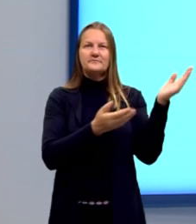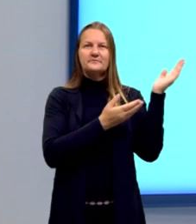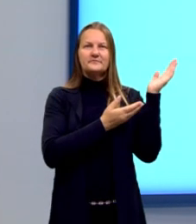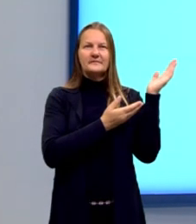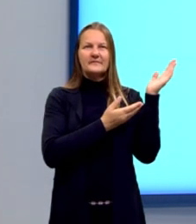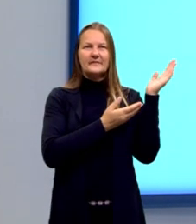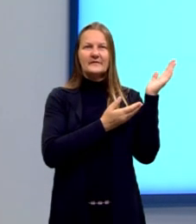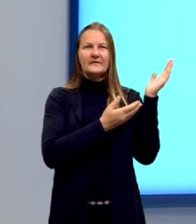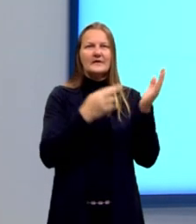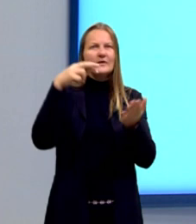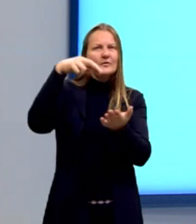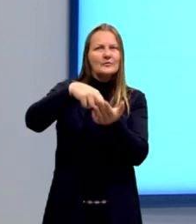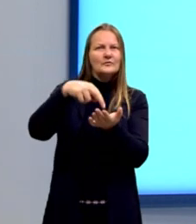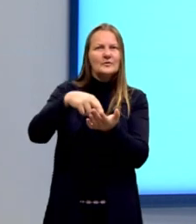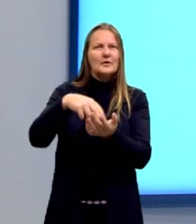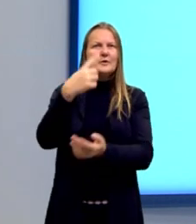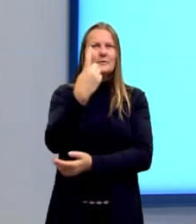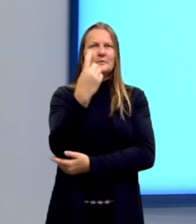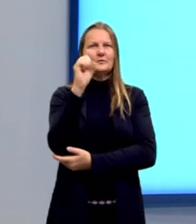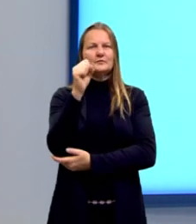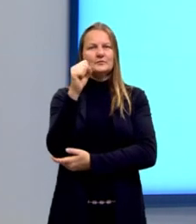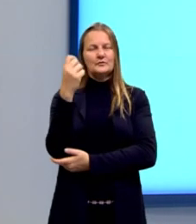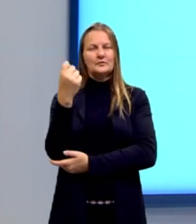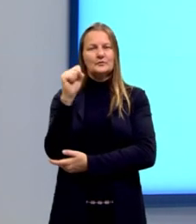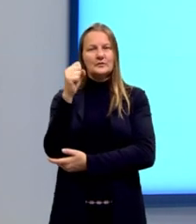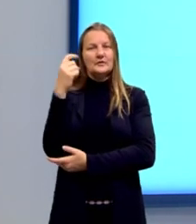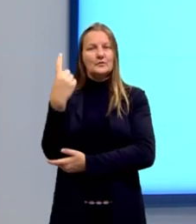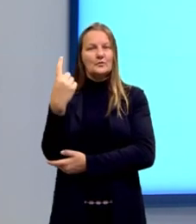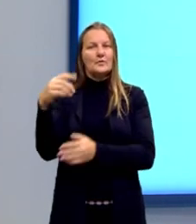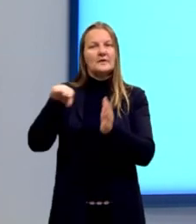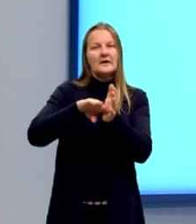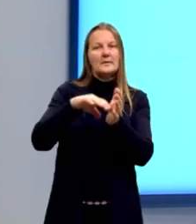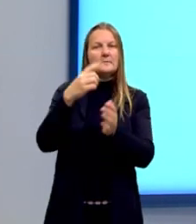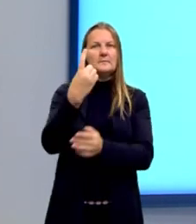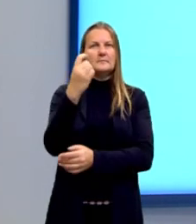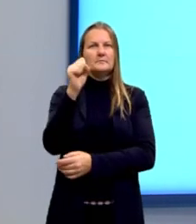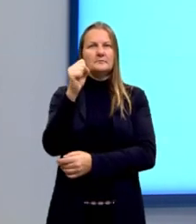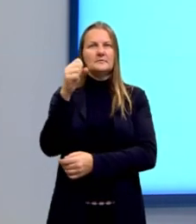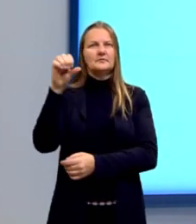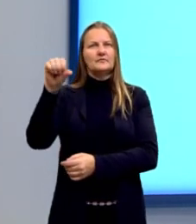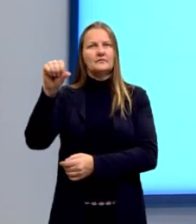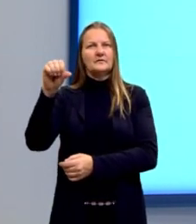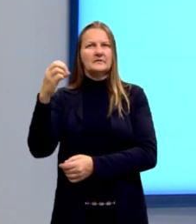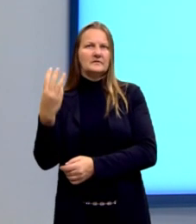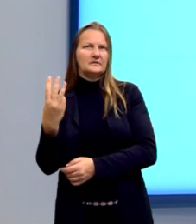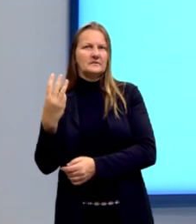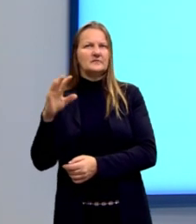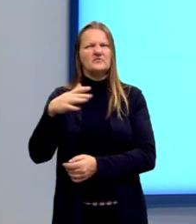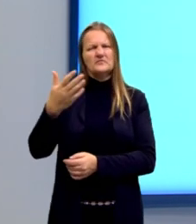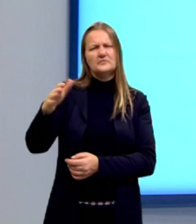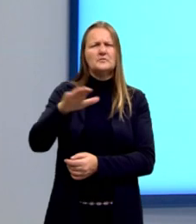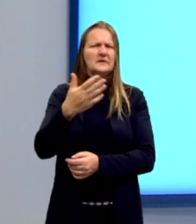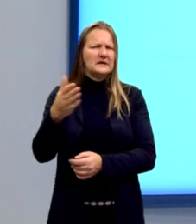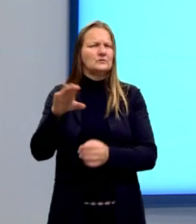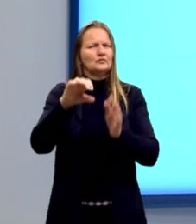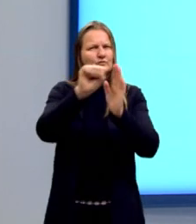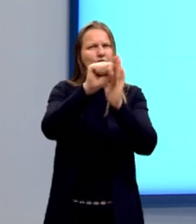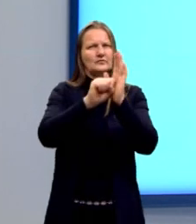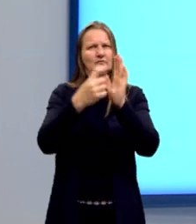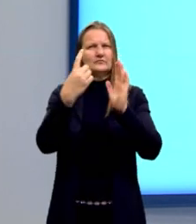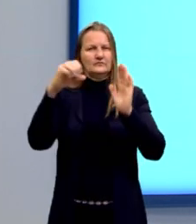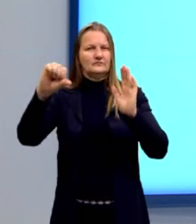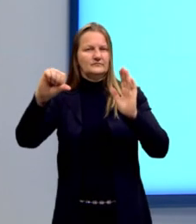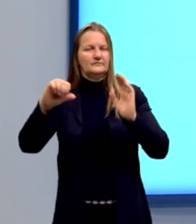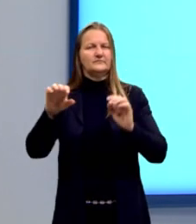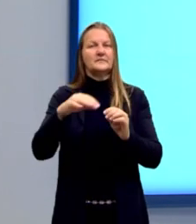Realismo no Brasil, 1881, 1893 aproximadamente, lembrando que as